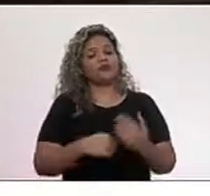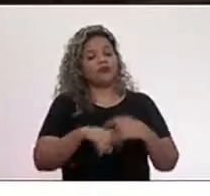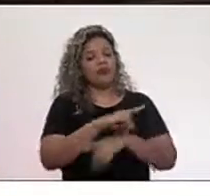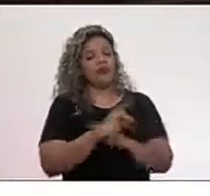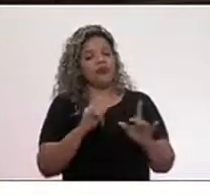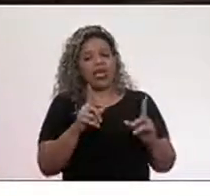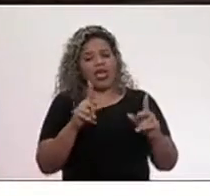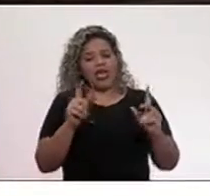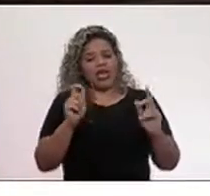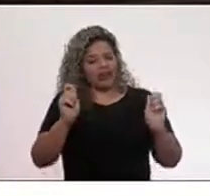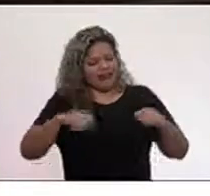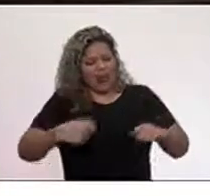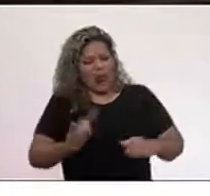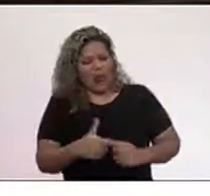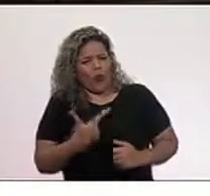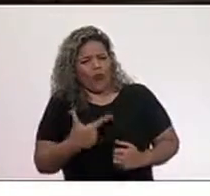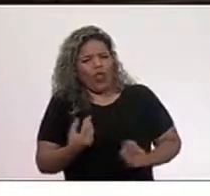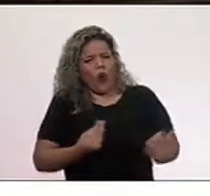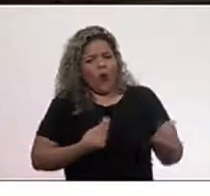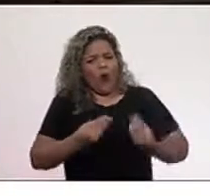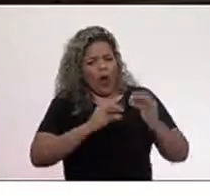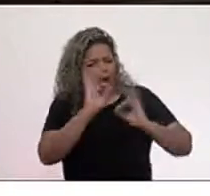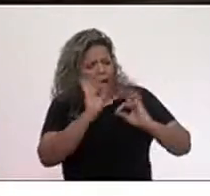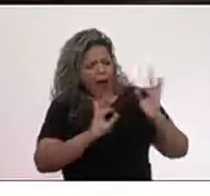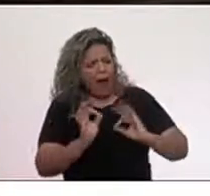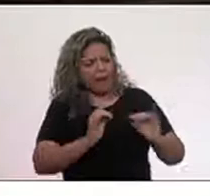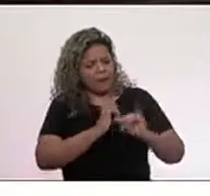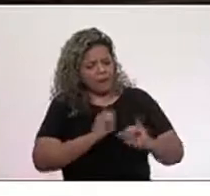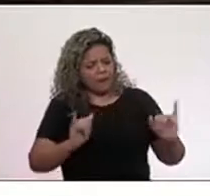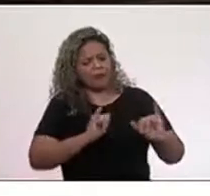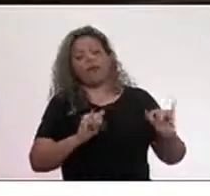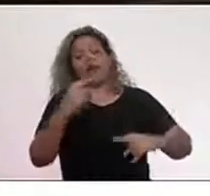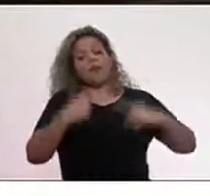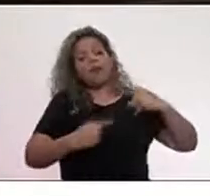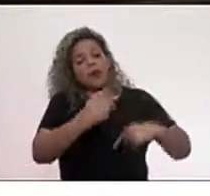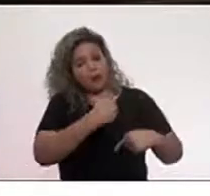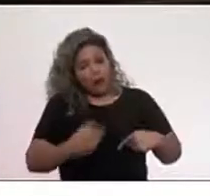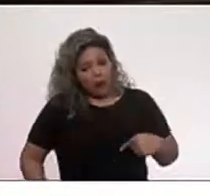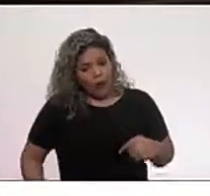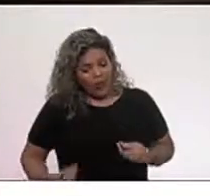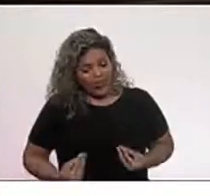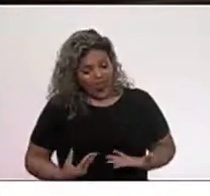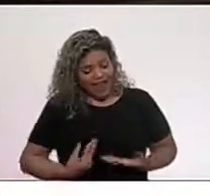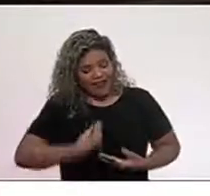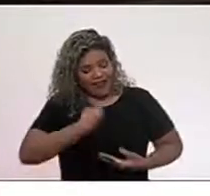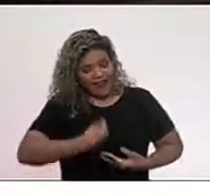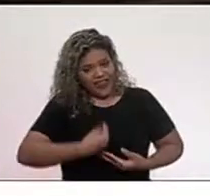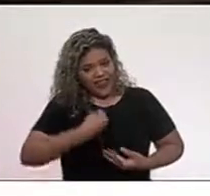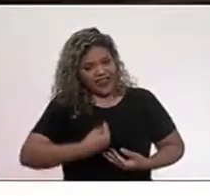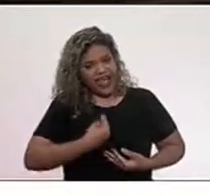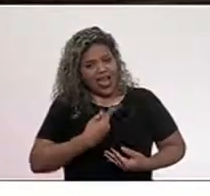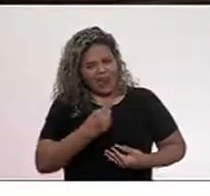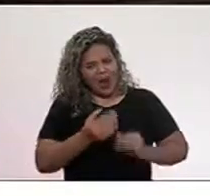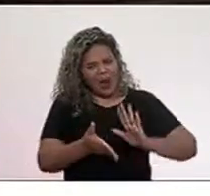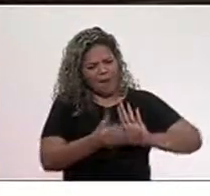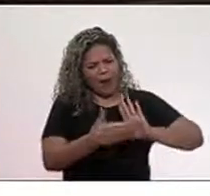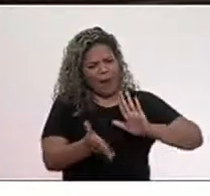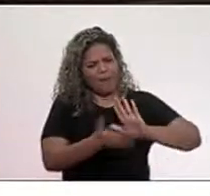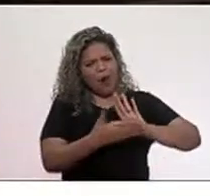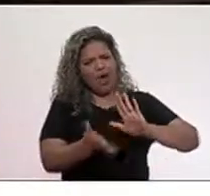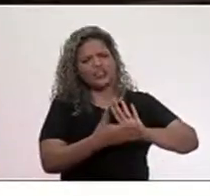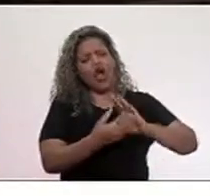incapacidade de formular uma política pública que garanta a vida, faça uma proposta